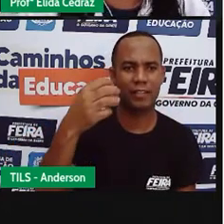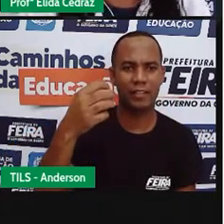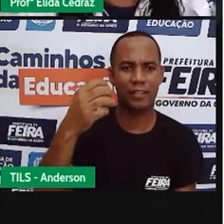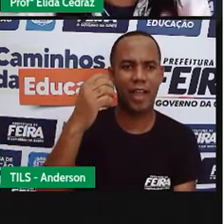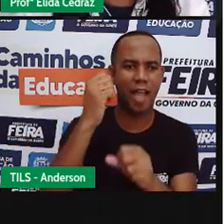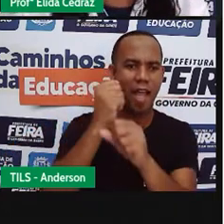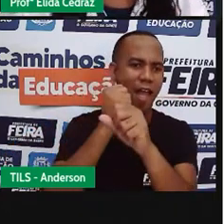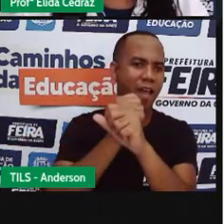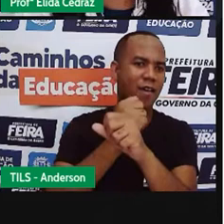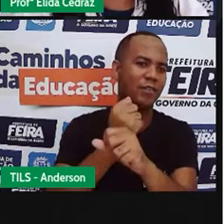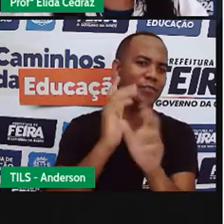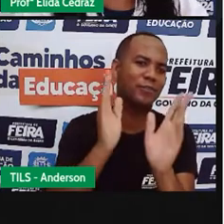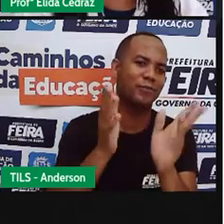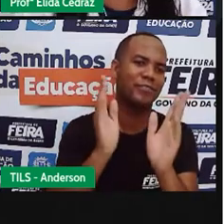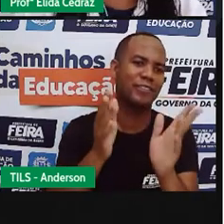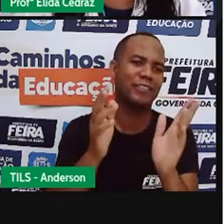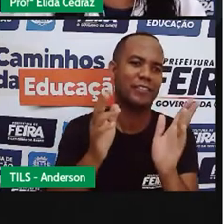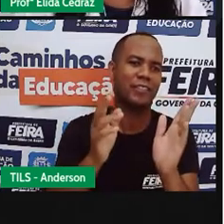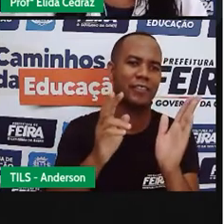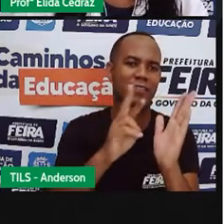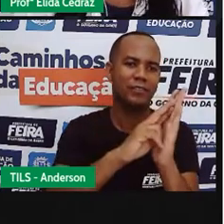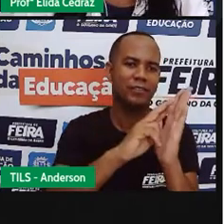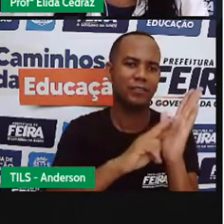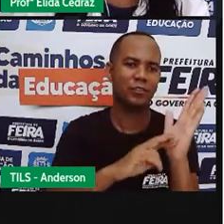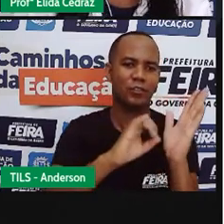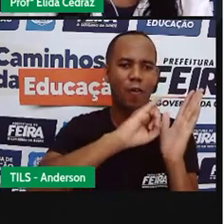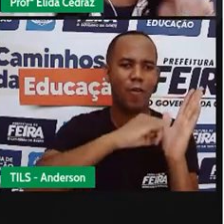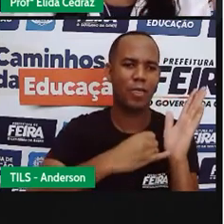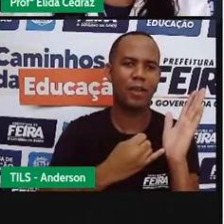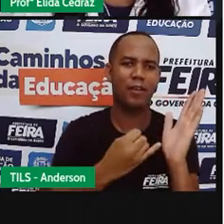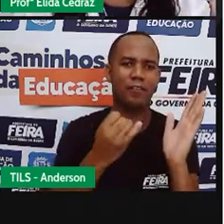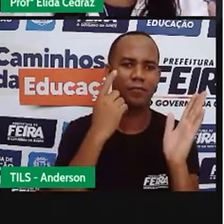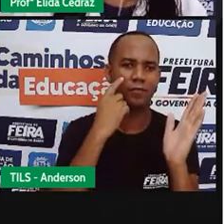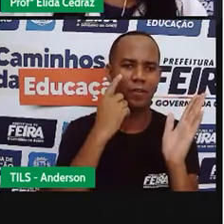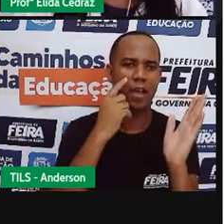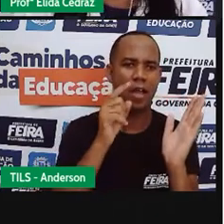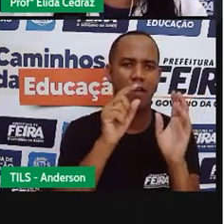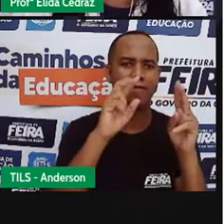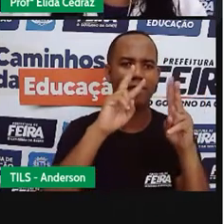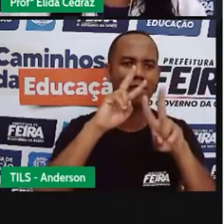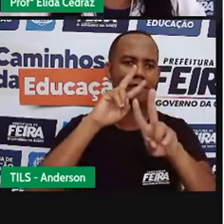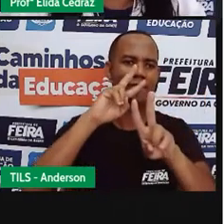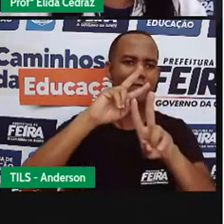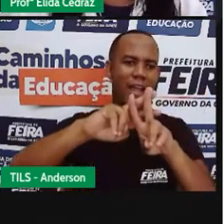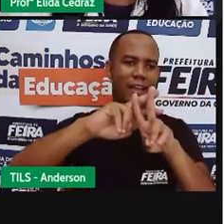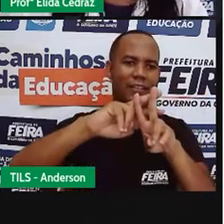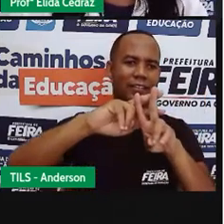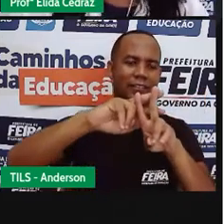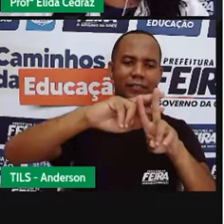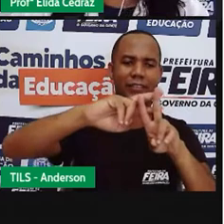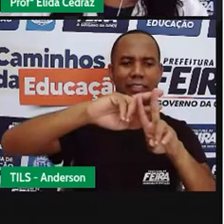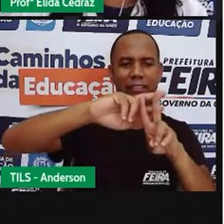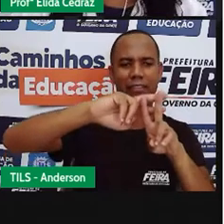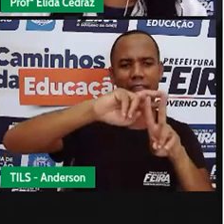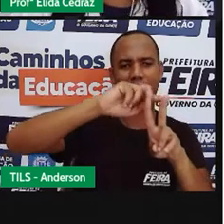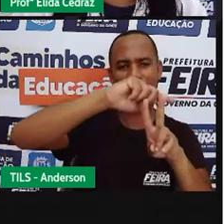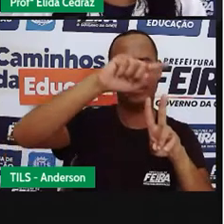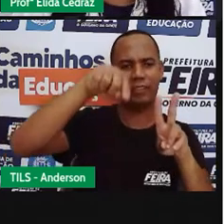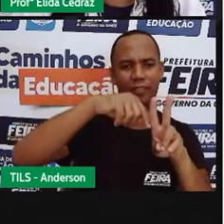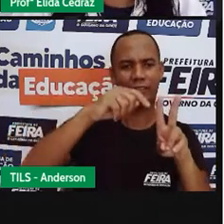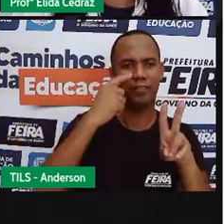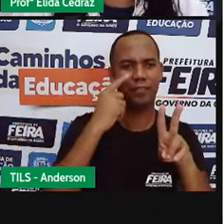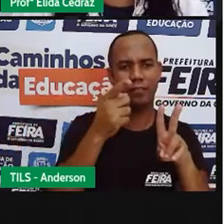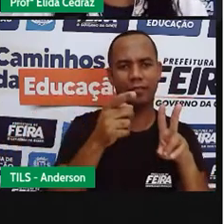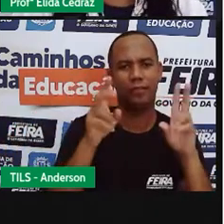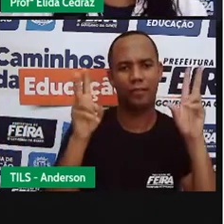O jornal está comemorando 130 anos e subiu a hashtag. Legal, né? Aí ele fala sobre isso.